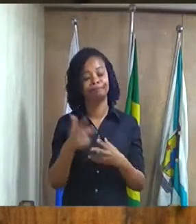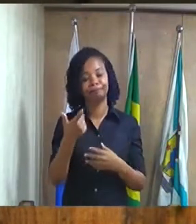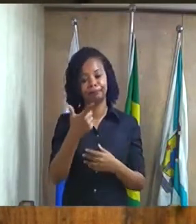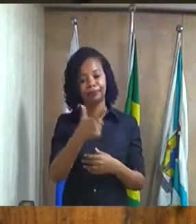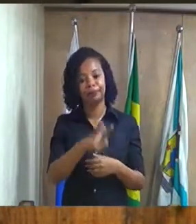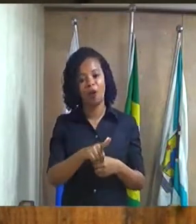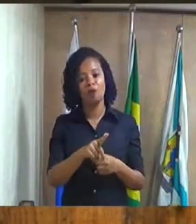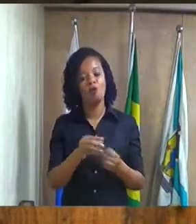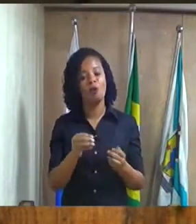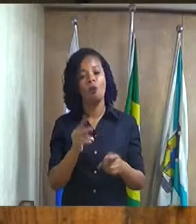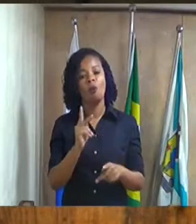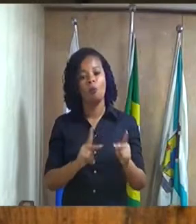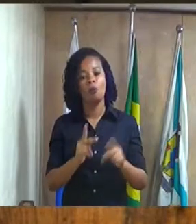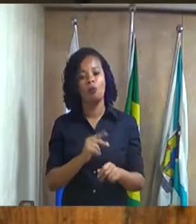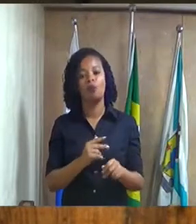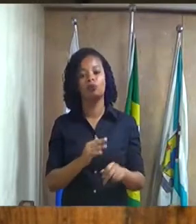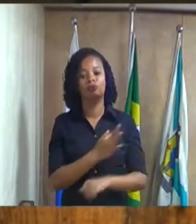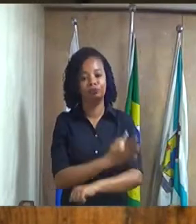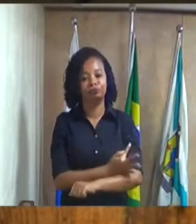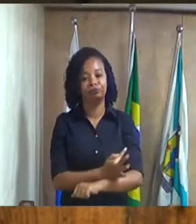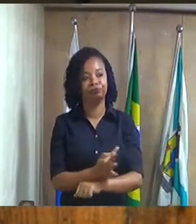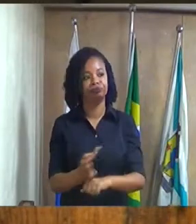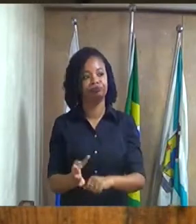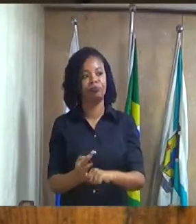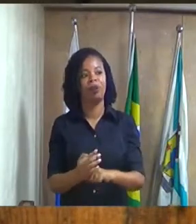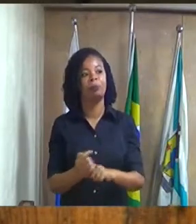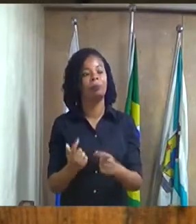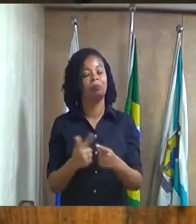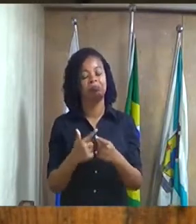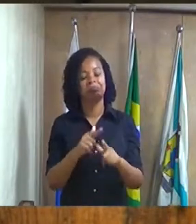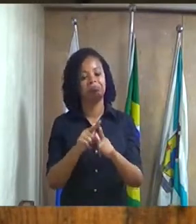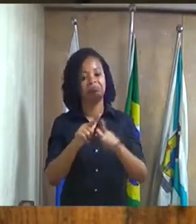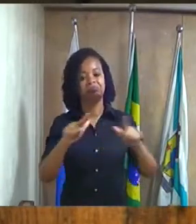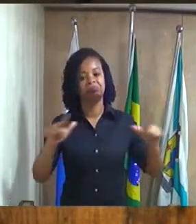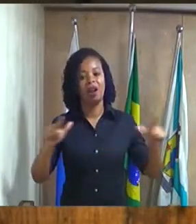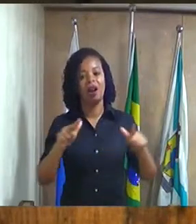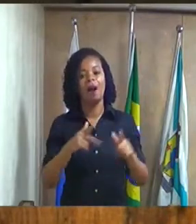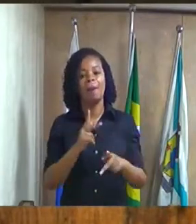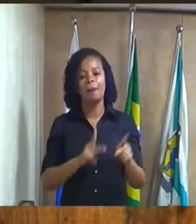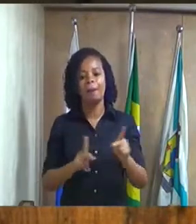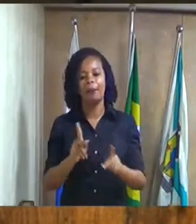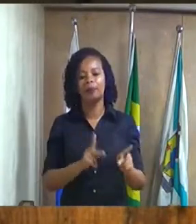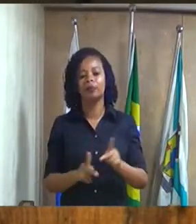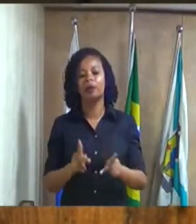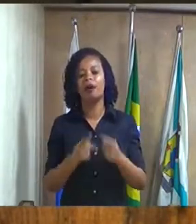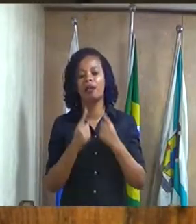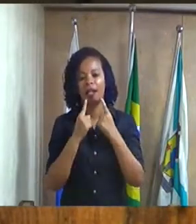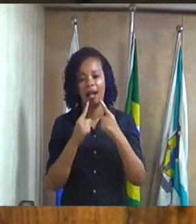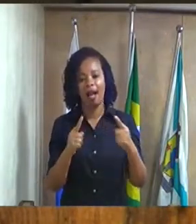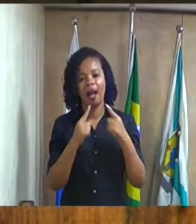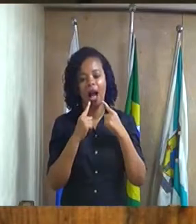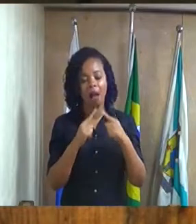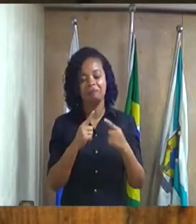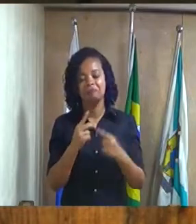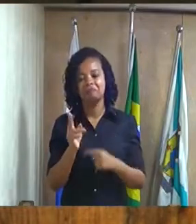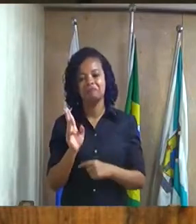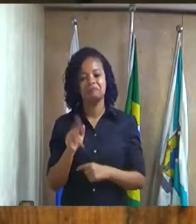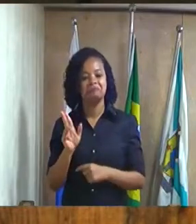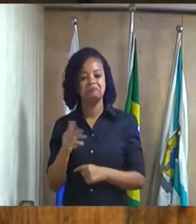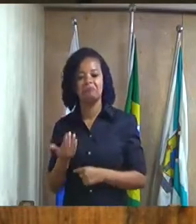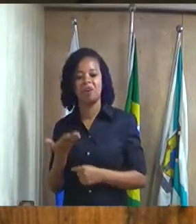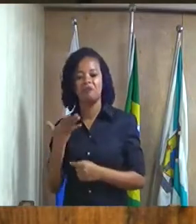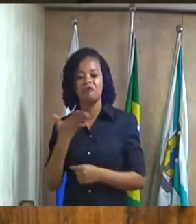aí, ó a casa vazia e a população reclama e não vem fiscalizar não vem